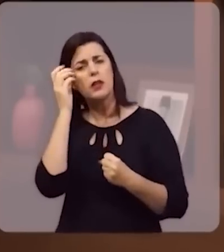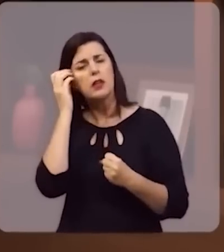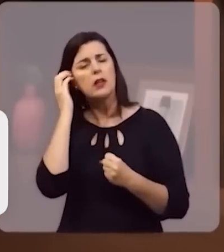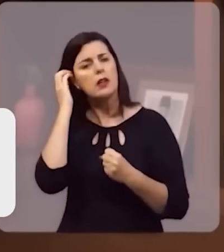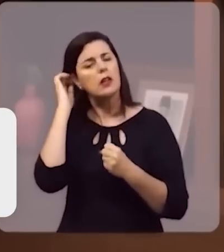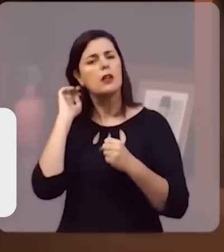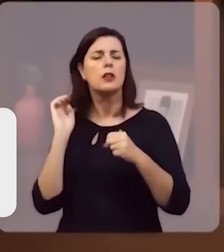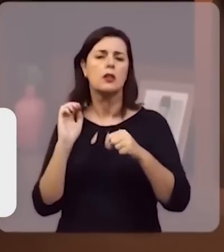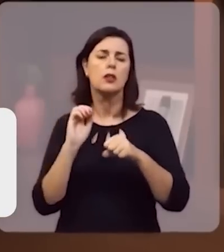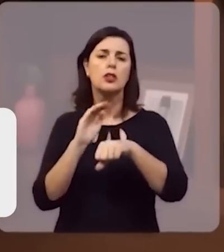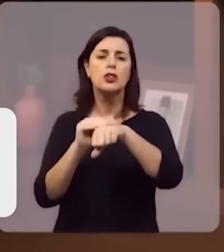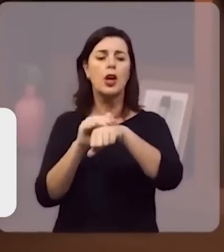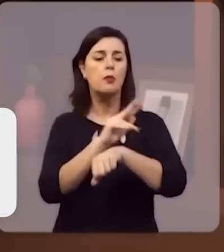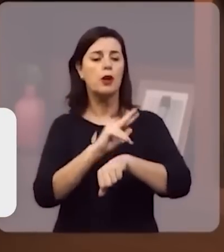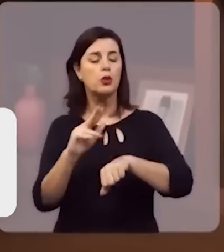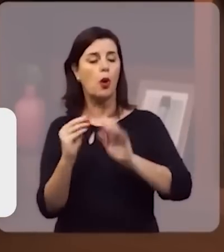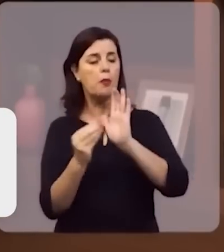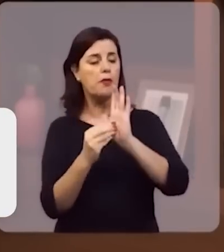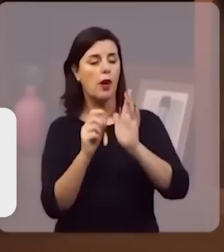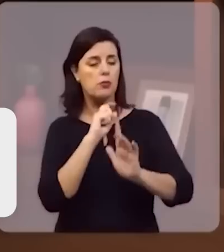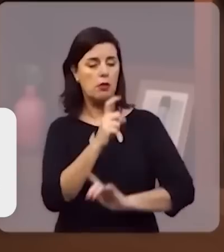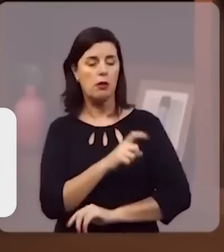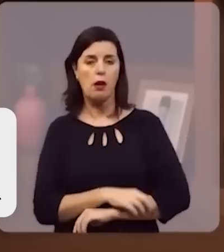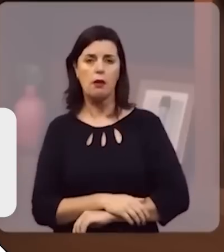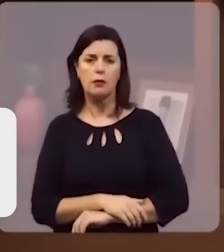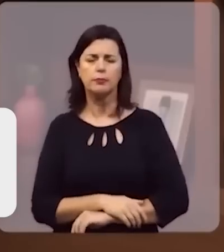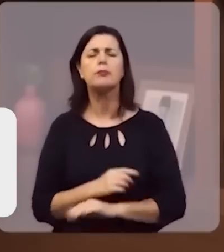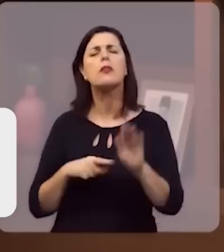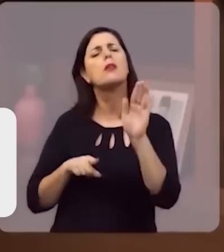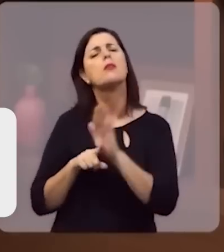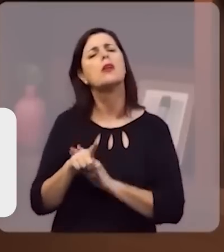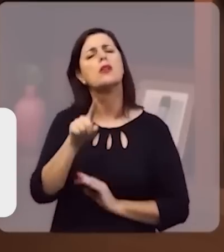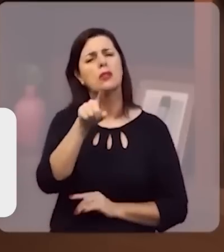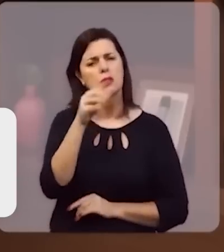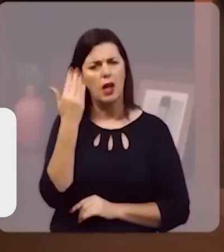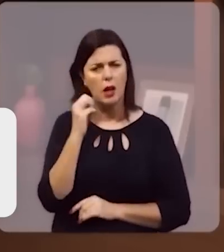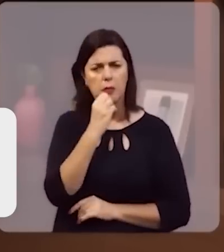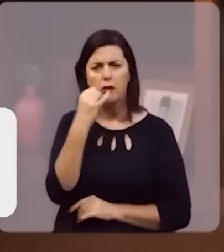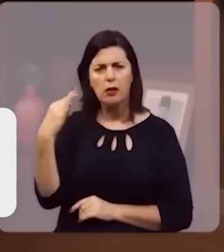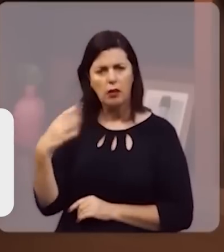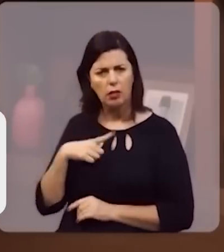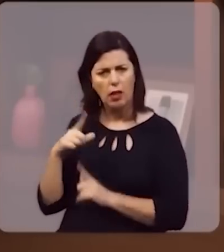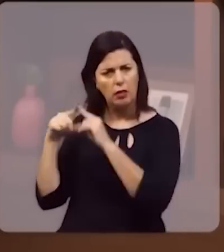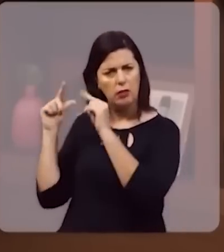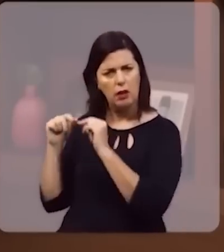pelo nome, nenhuma só delas vem a faltar. Eu pergunto a você, quantas estrelas existem?